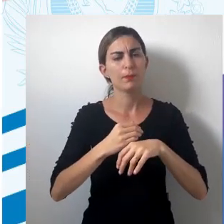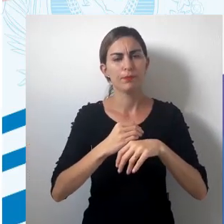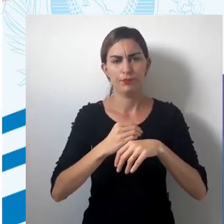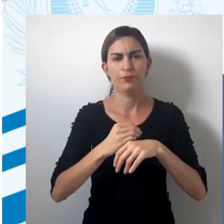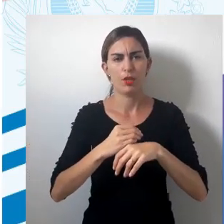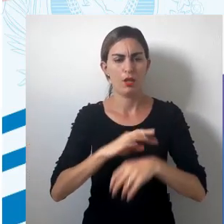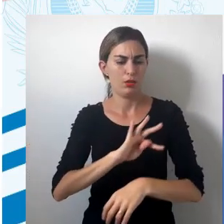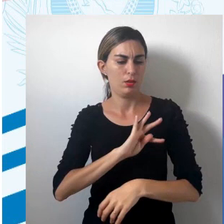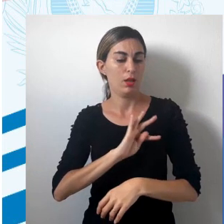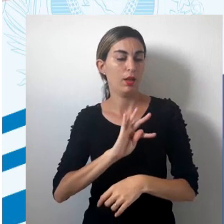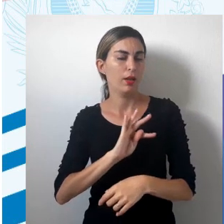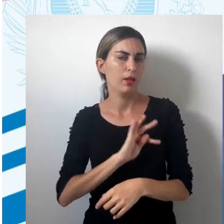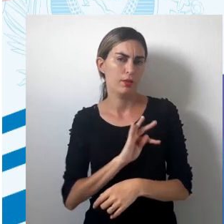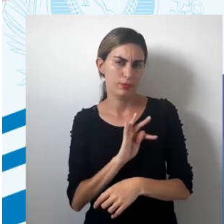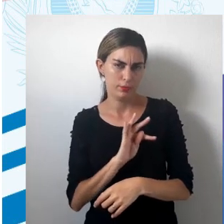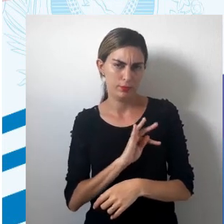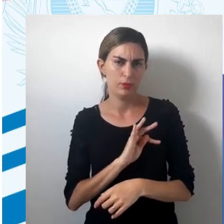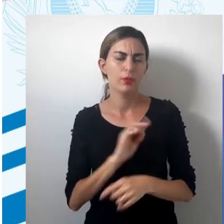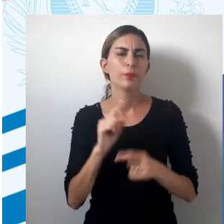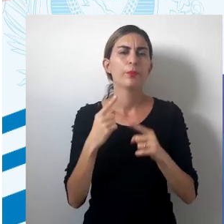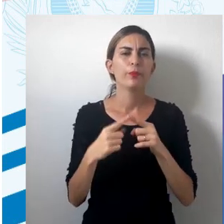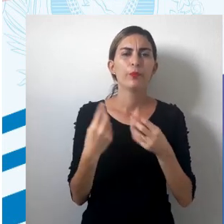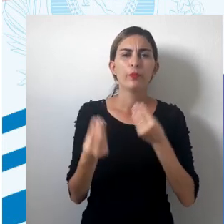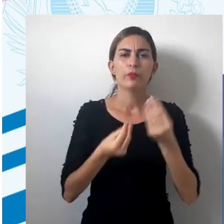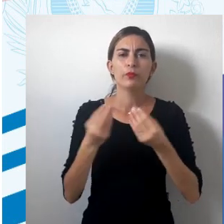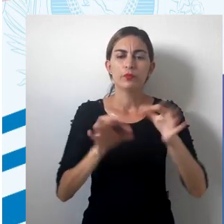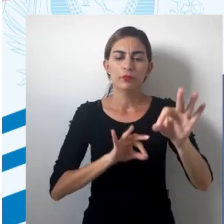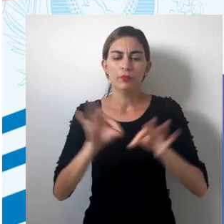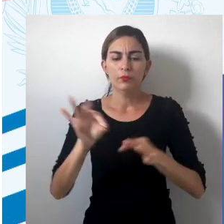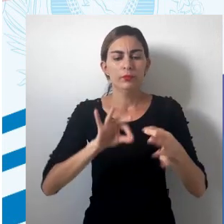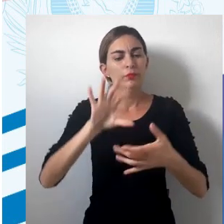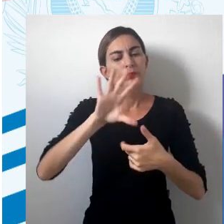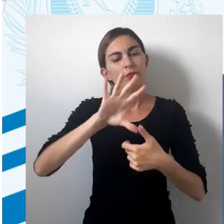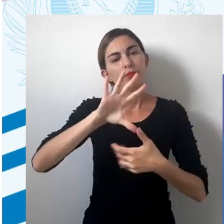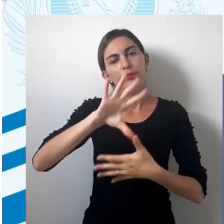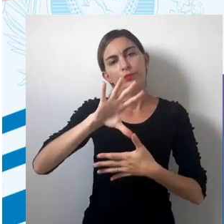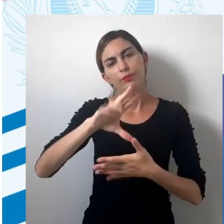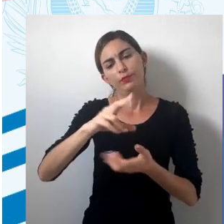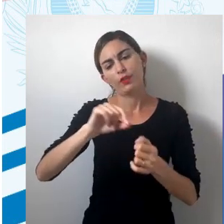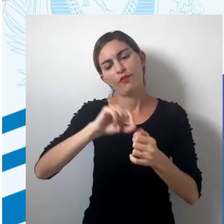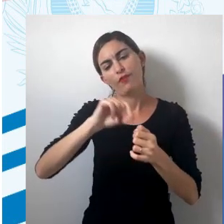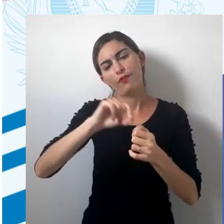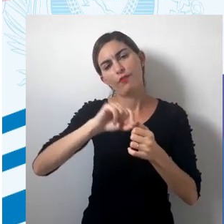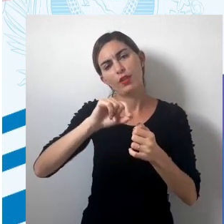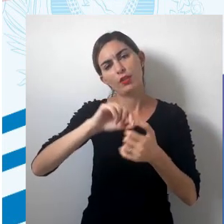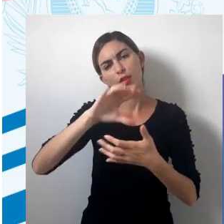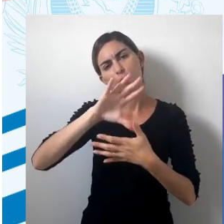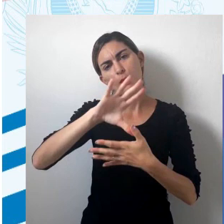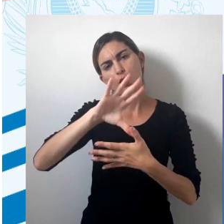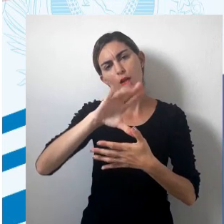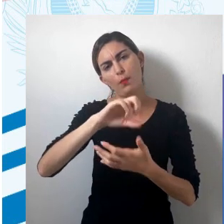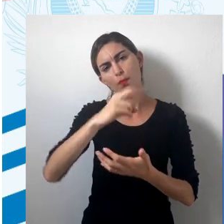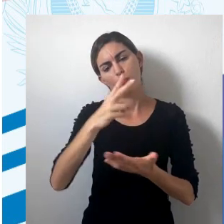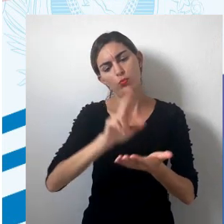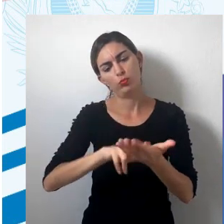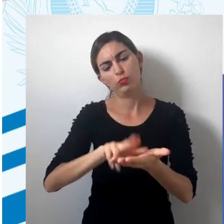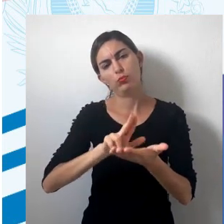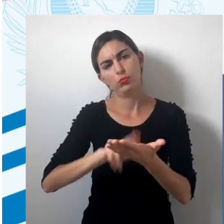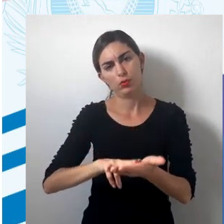fundamentalmente, ela é uma técnica. Técnica de confeccionar mapas, ou confeccionar cartas.